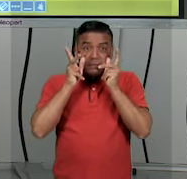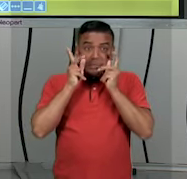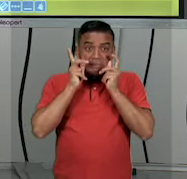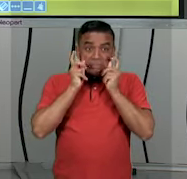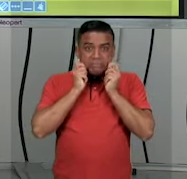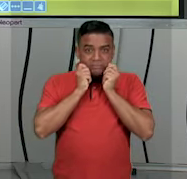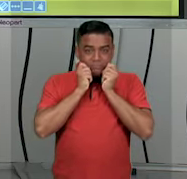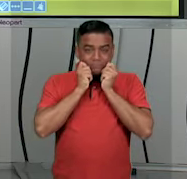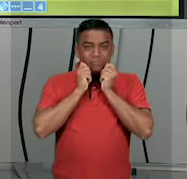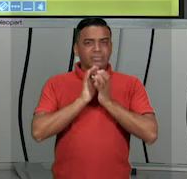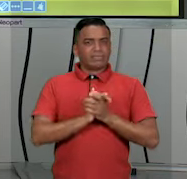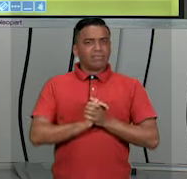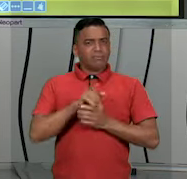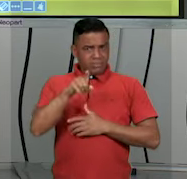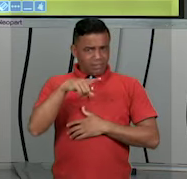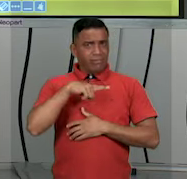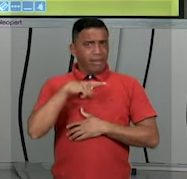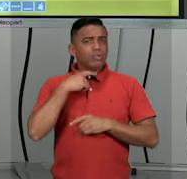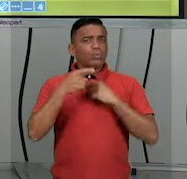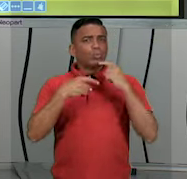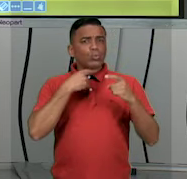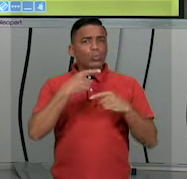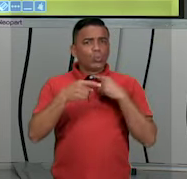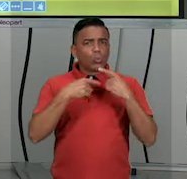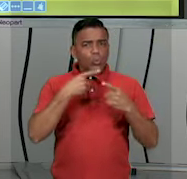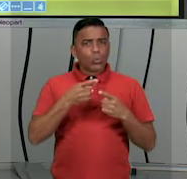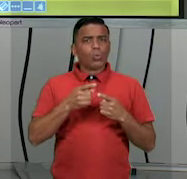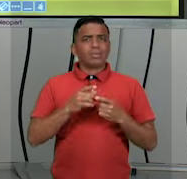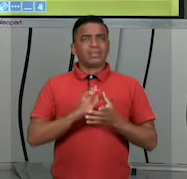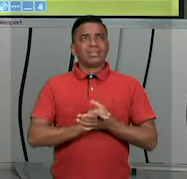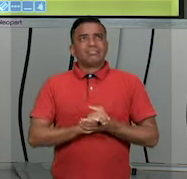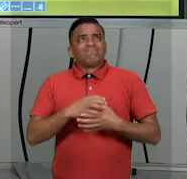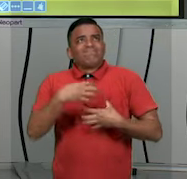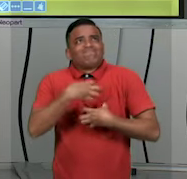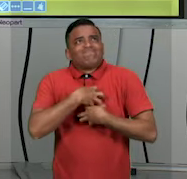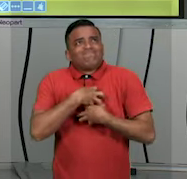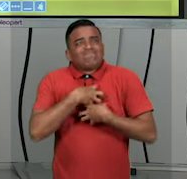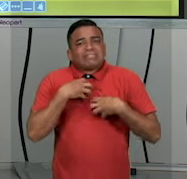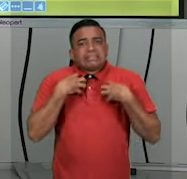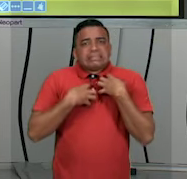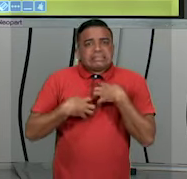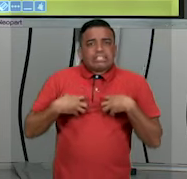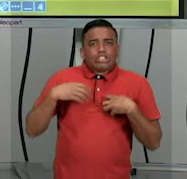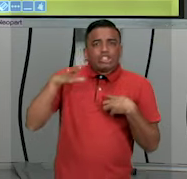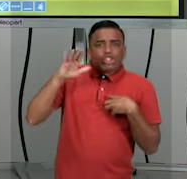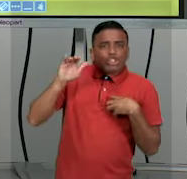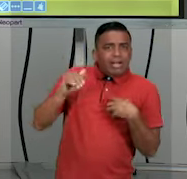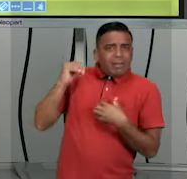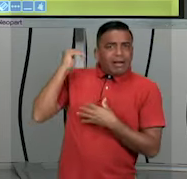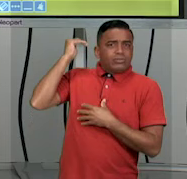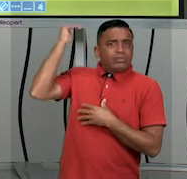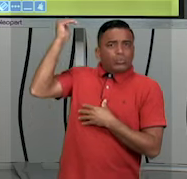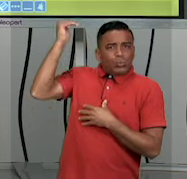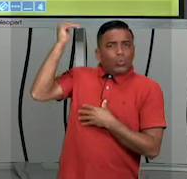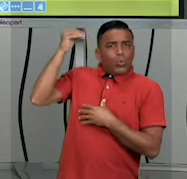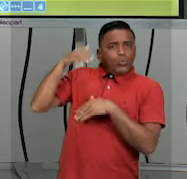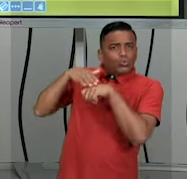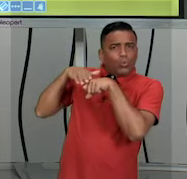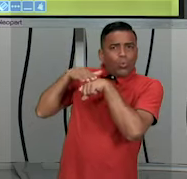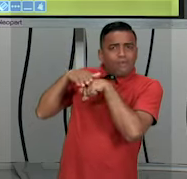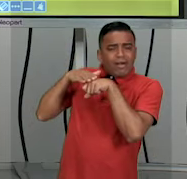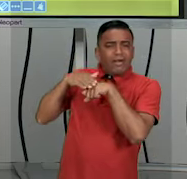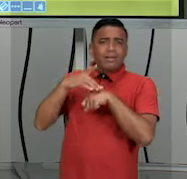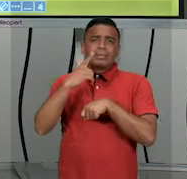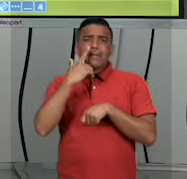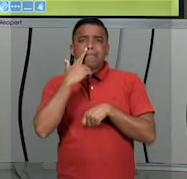você tem alguma dúvida, se você tem algum desconforto, você converse com um adulto da sua confiança, com seus